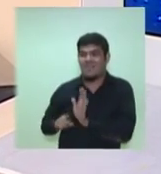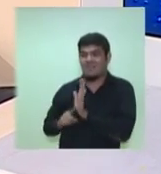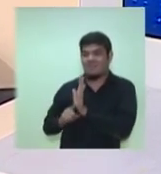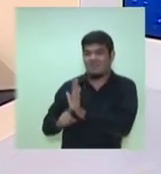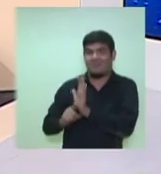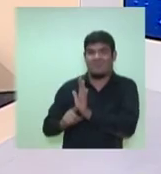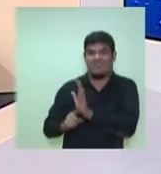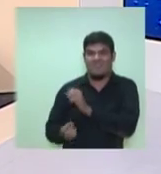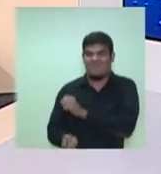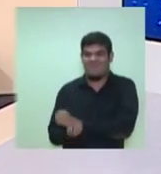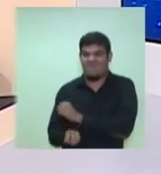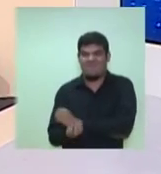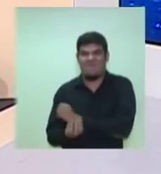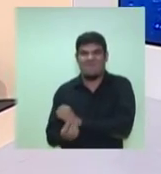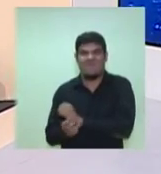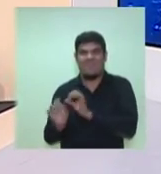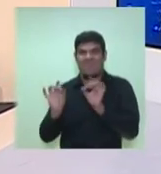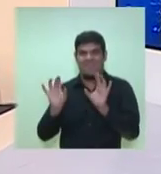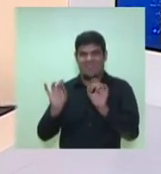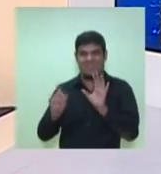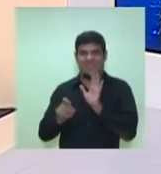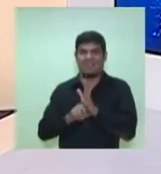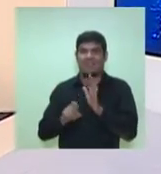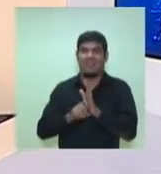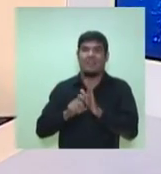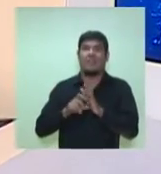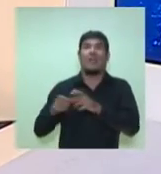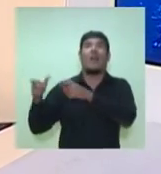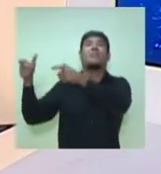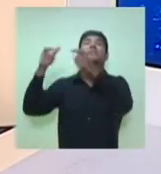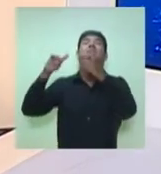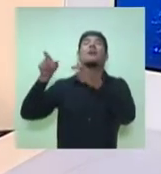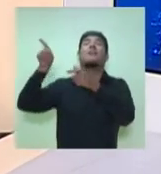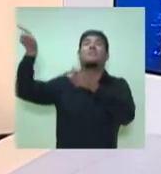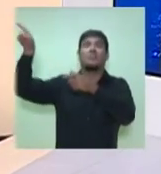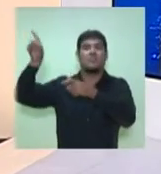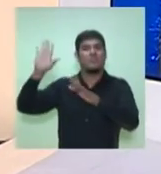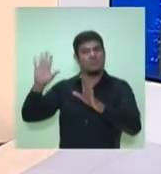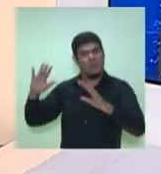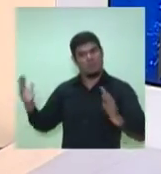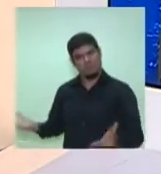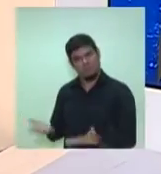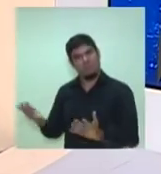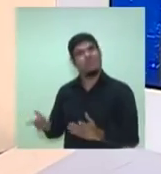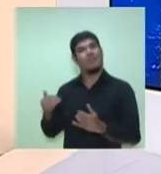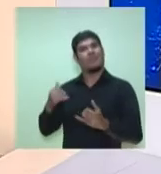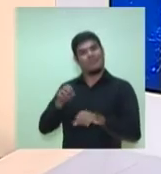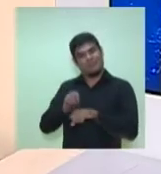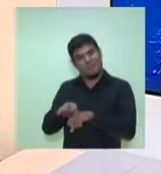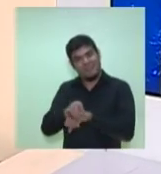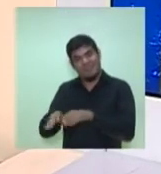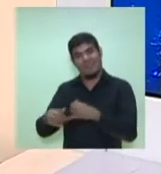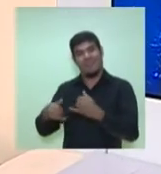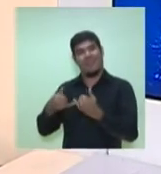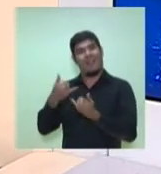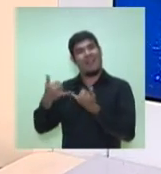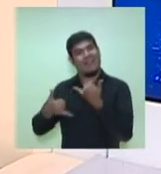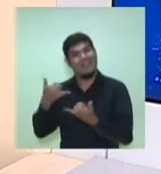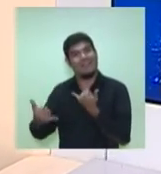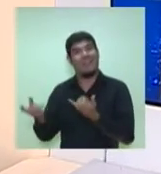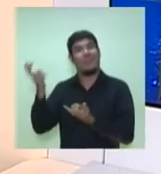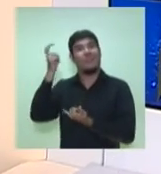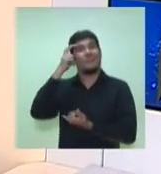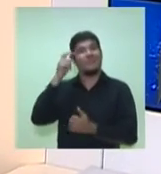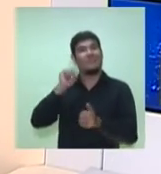as cidades que têm vencido essa luta têm articulado ações educativas, de lazer, cultura e esporte.